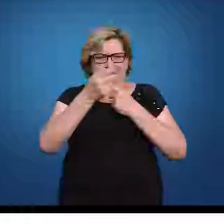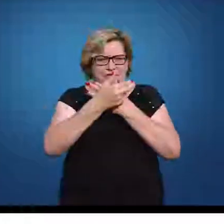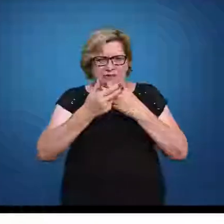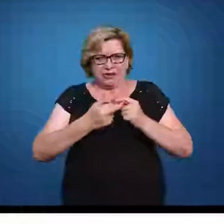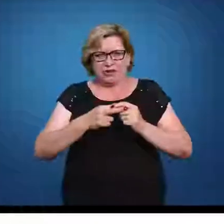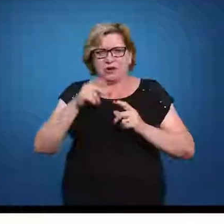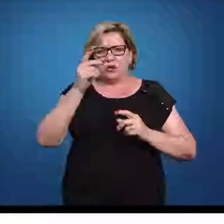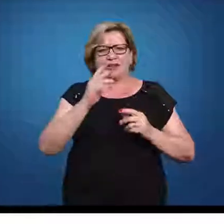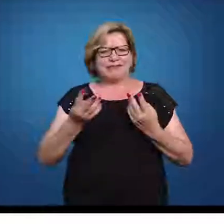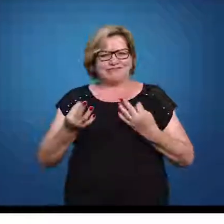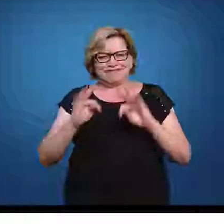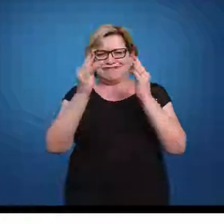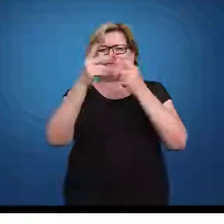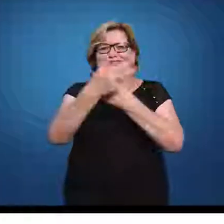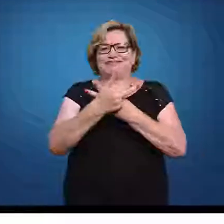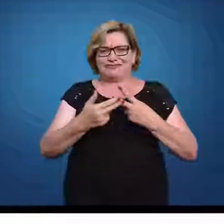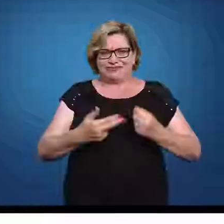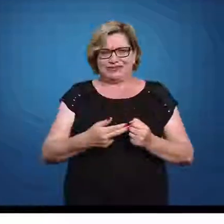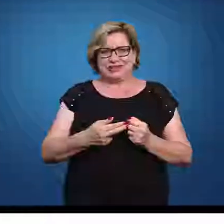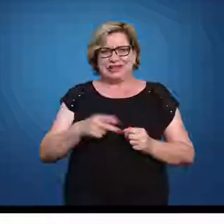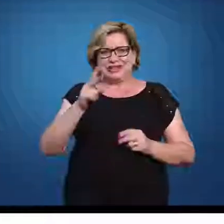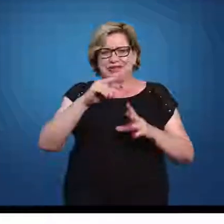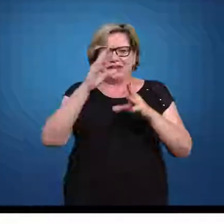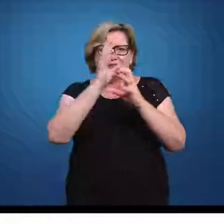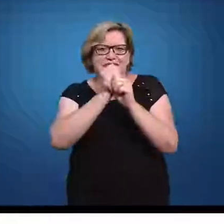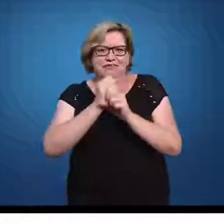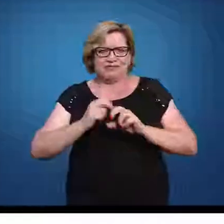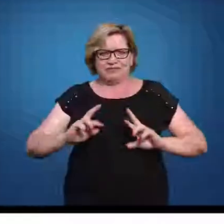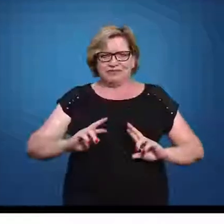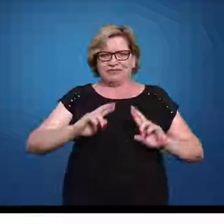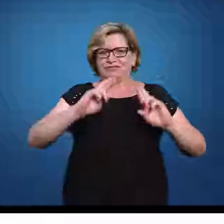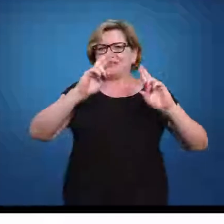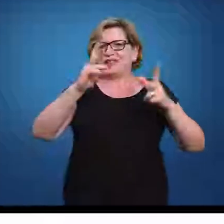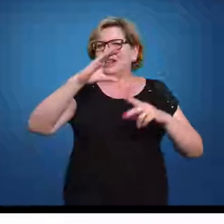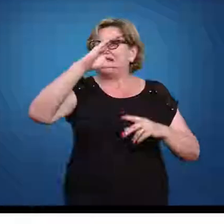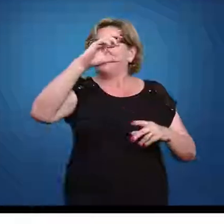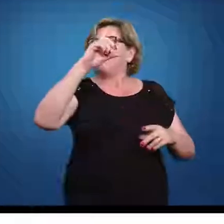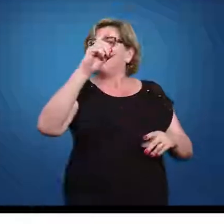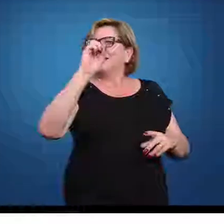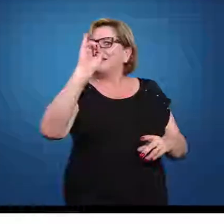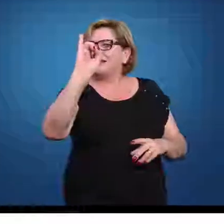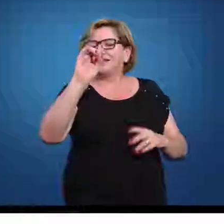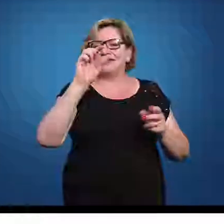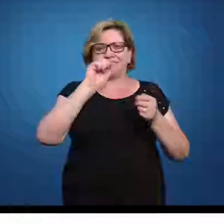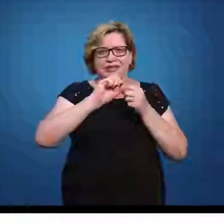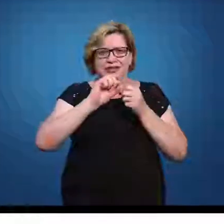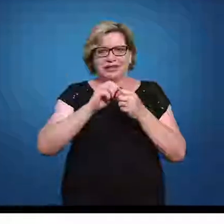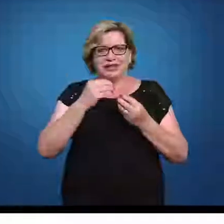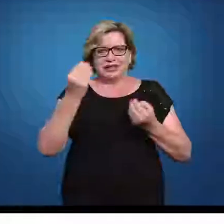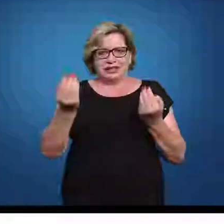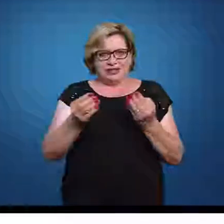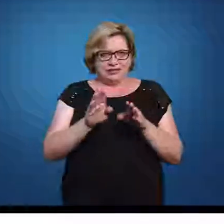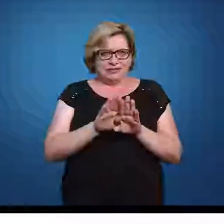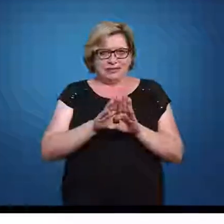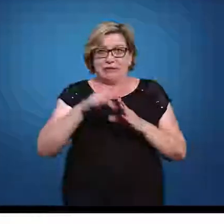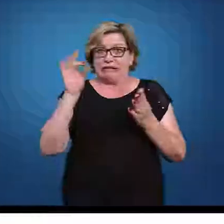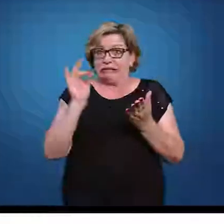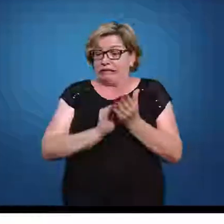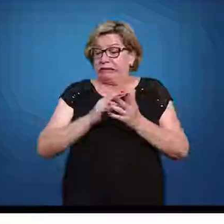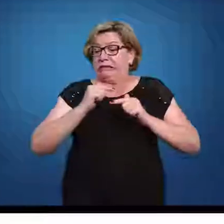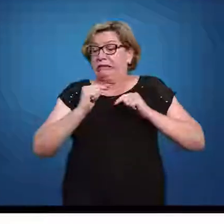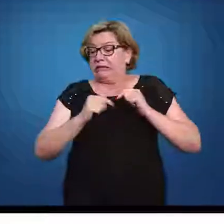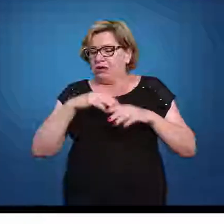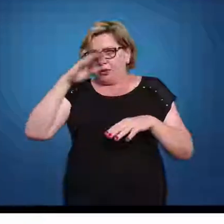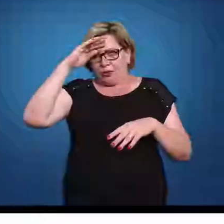usar algumas técnicas. Poderia usar uma técnica de cálculo diferencial integral, trabalhando com a função, que também é realmente muito